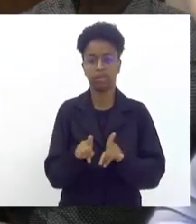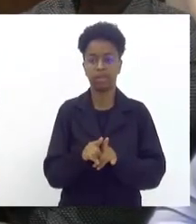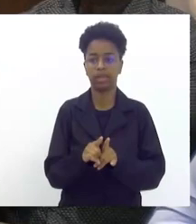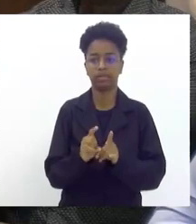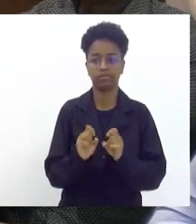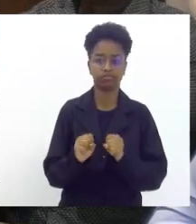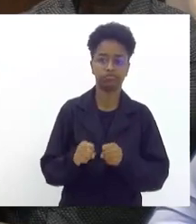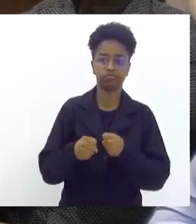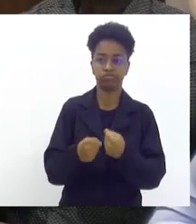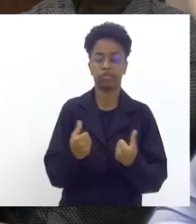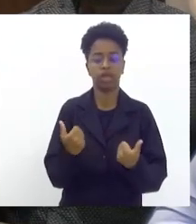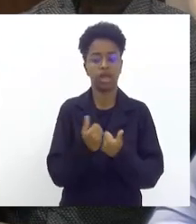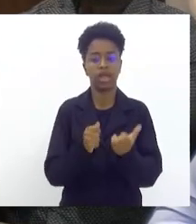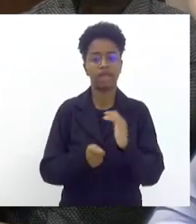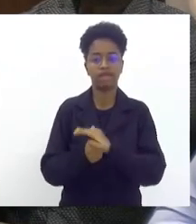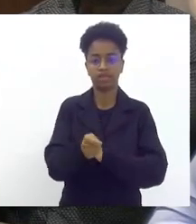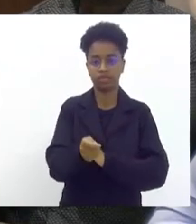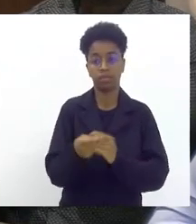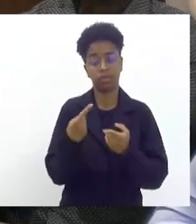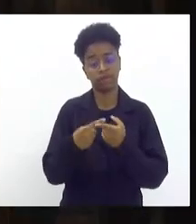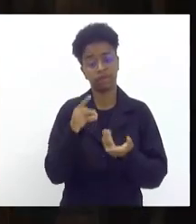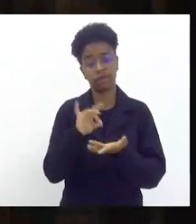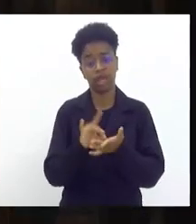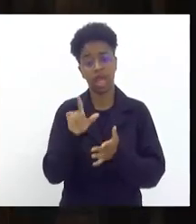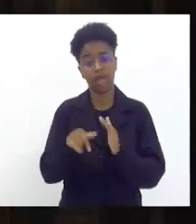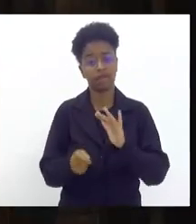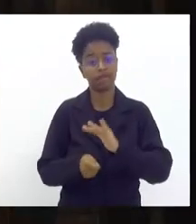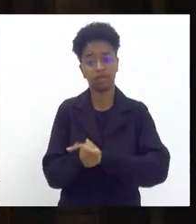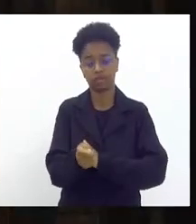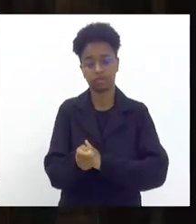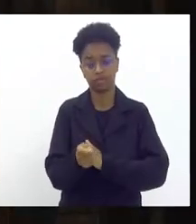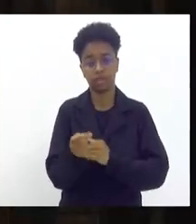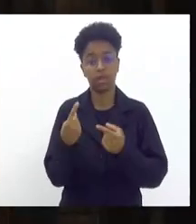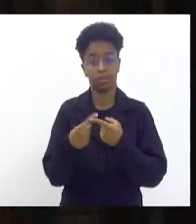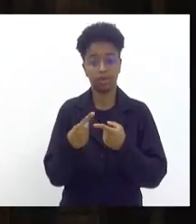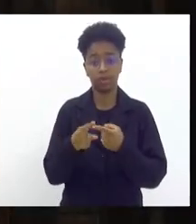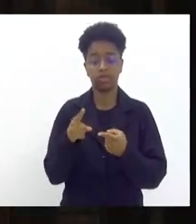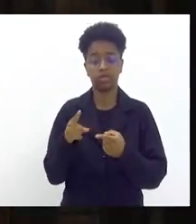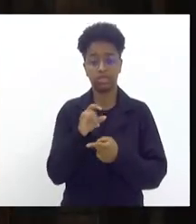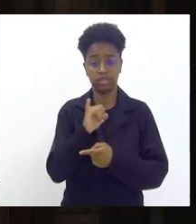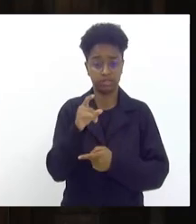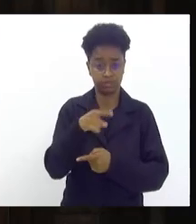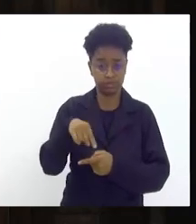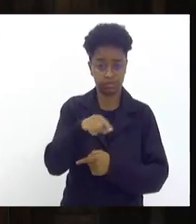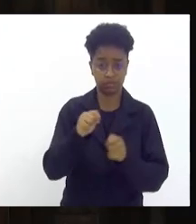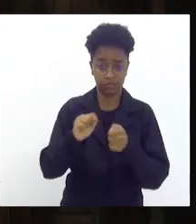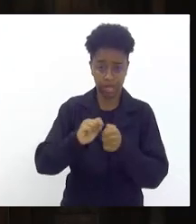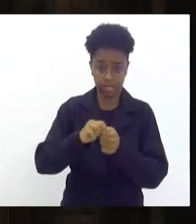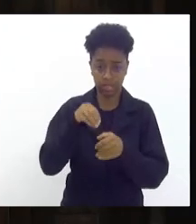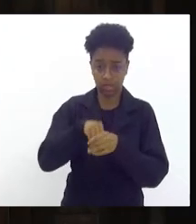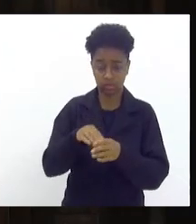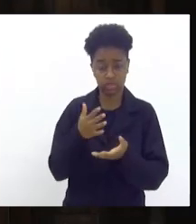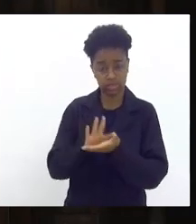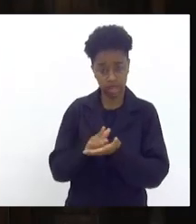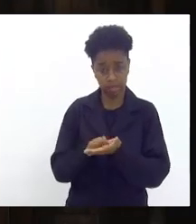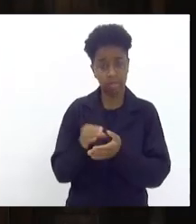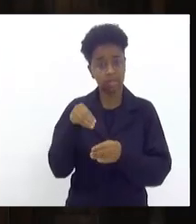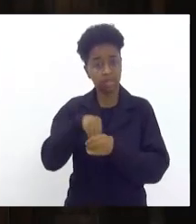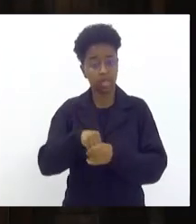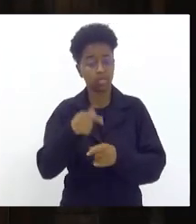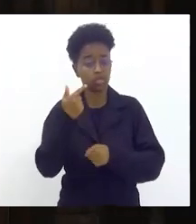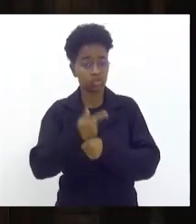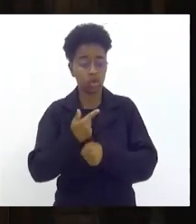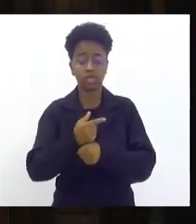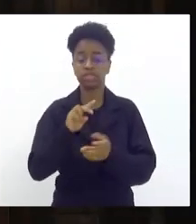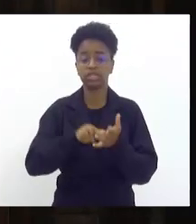investimento porque é isso é investimento o que se faz no samba o que se faz na escola é investir na maior